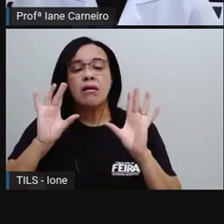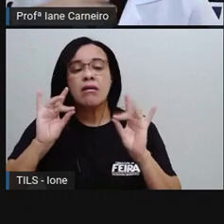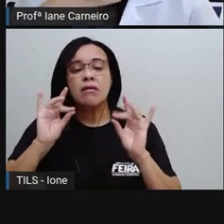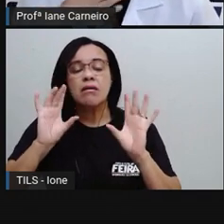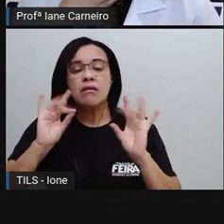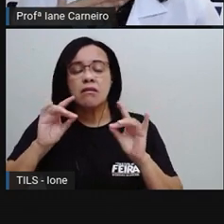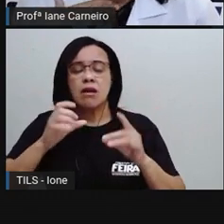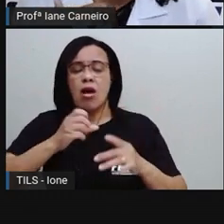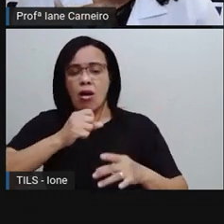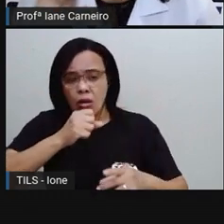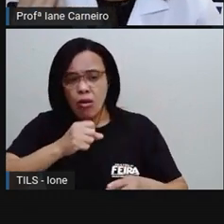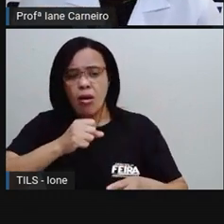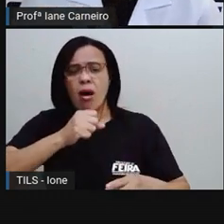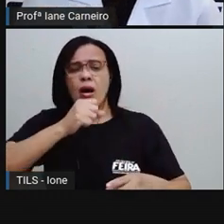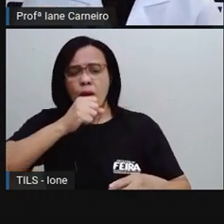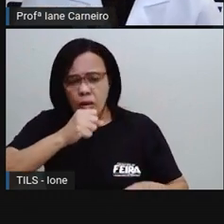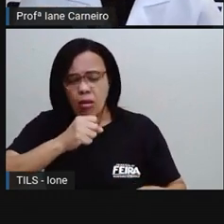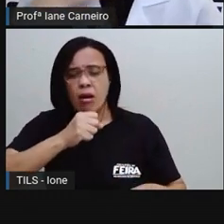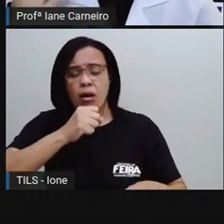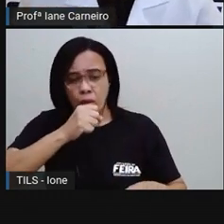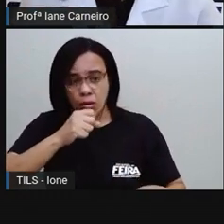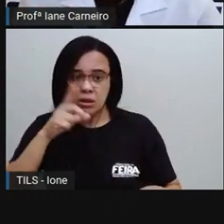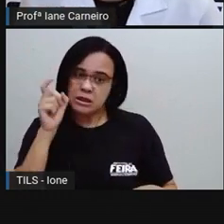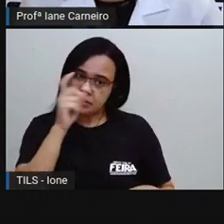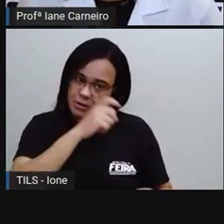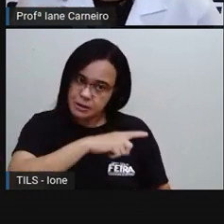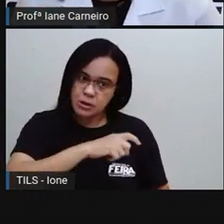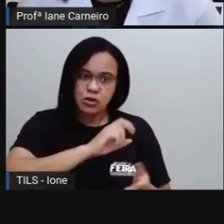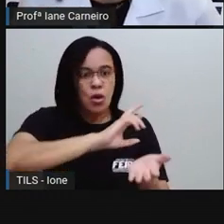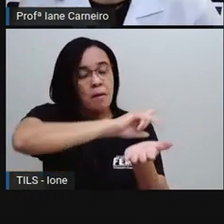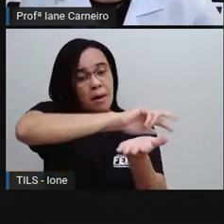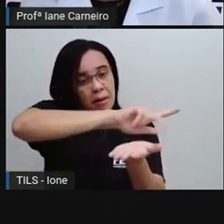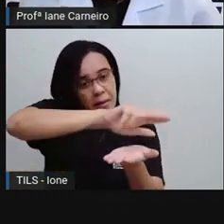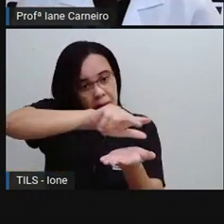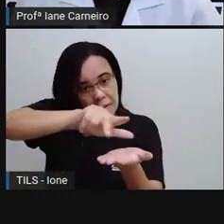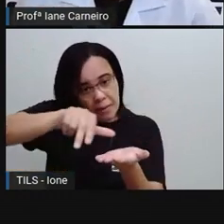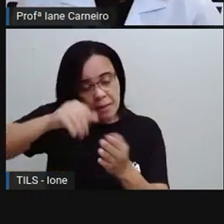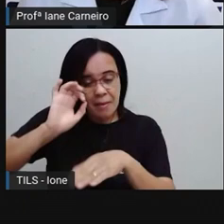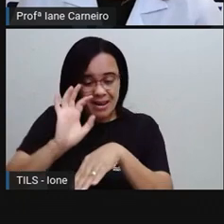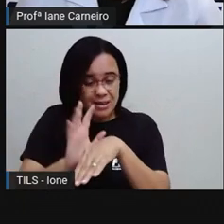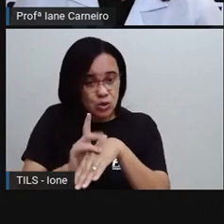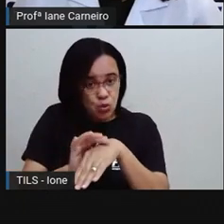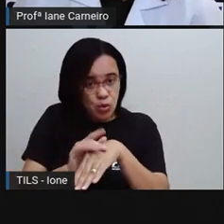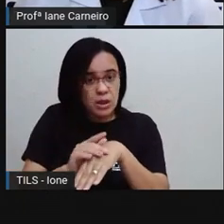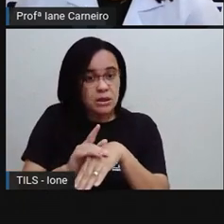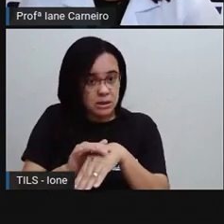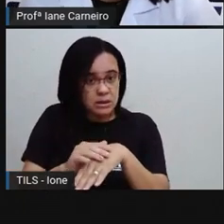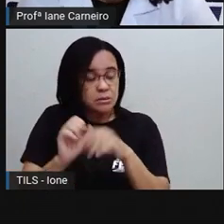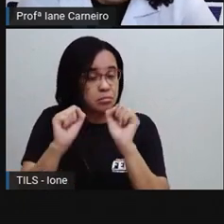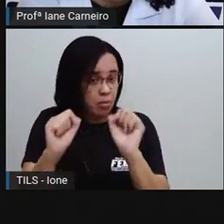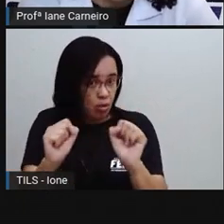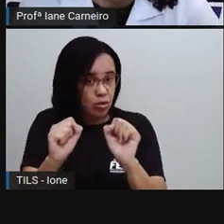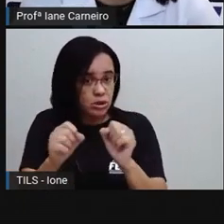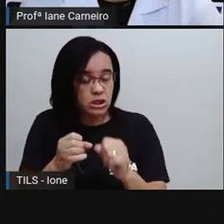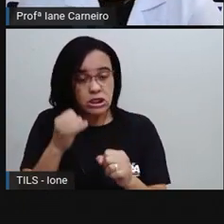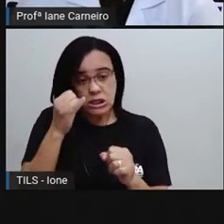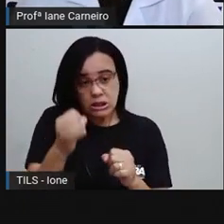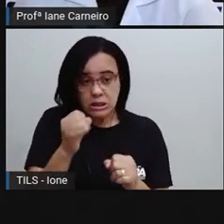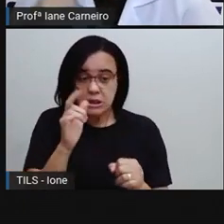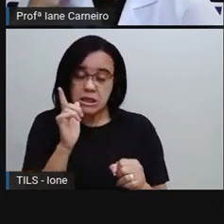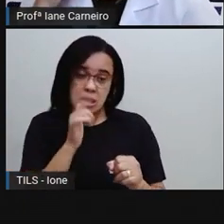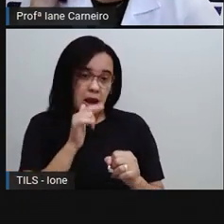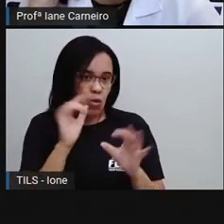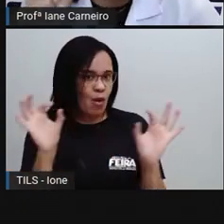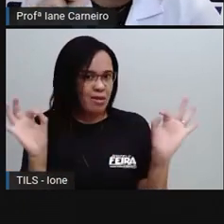né? Não se hidratou direito. Tem várias doenças que podem ser provocadas, né? Pela falta de água em nosso organismo.